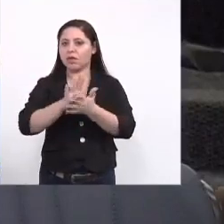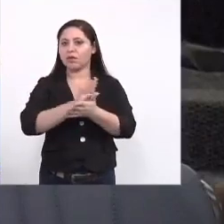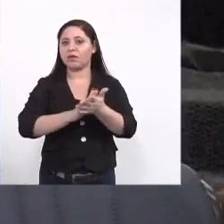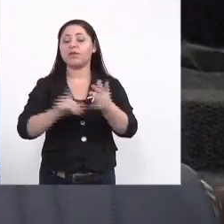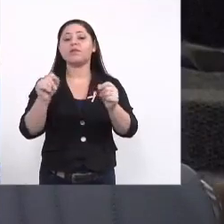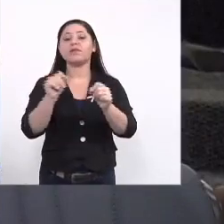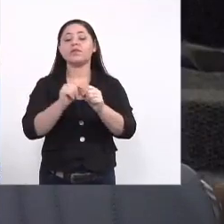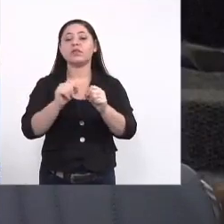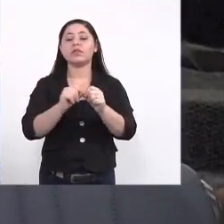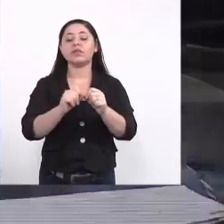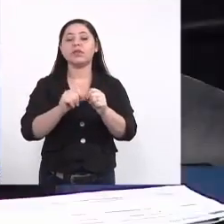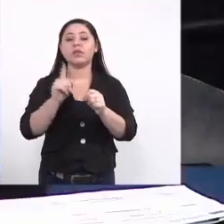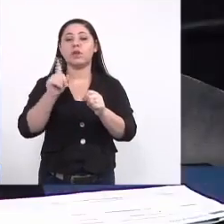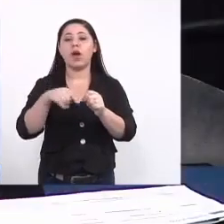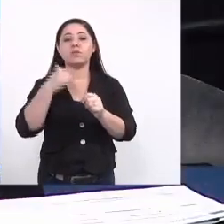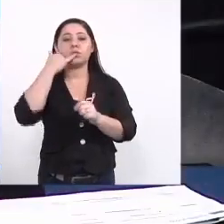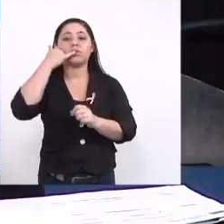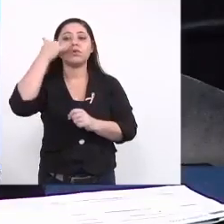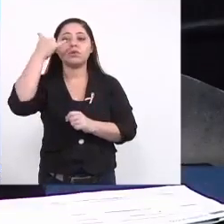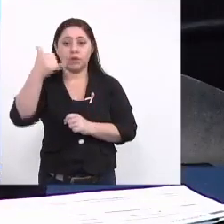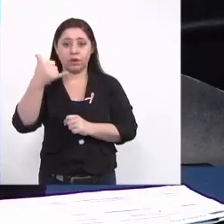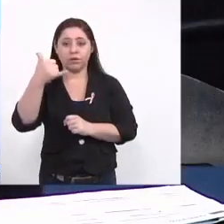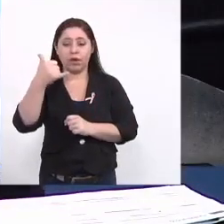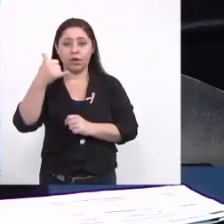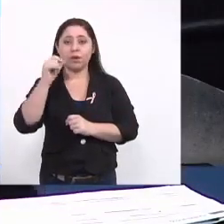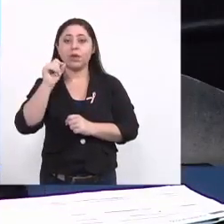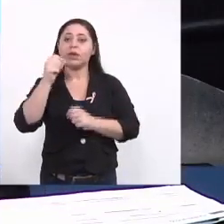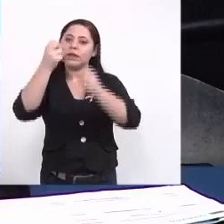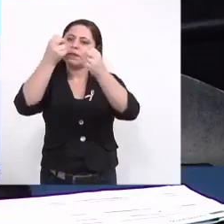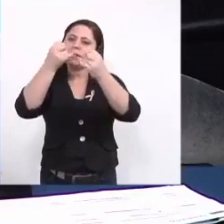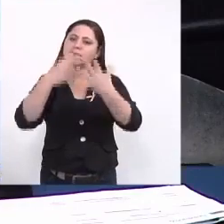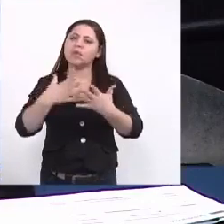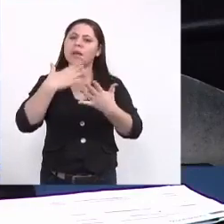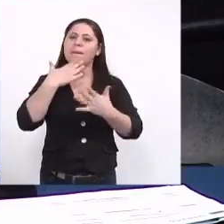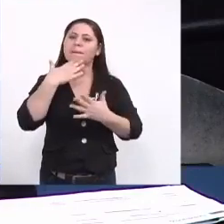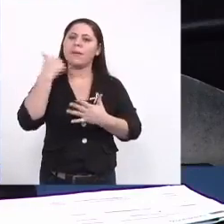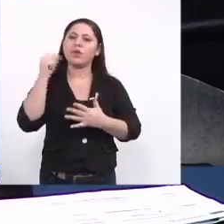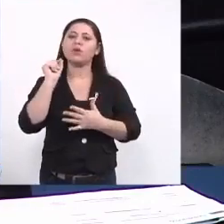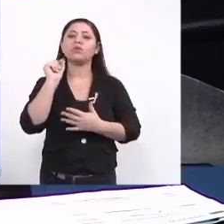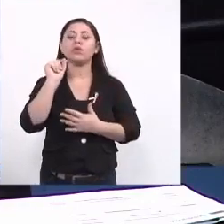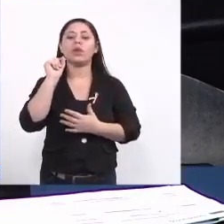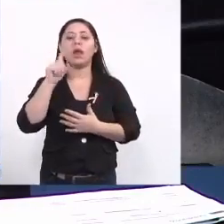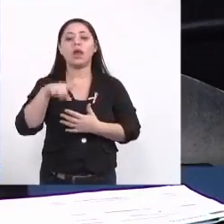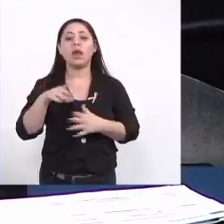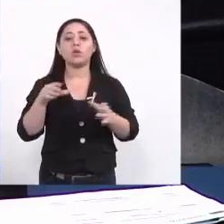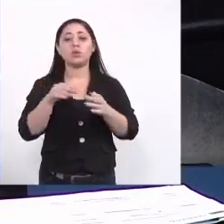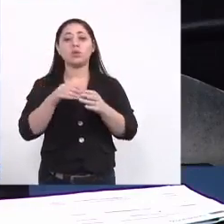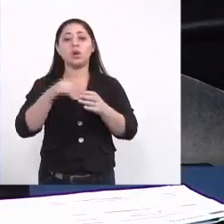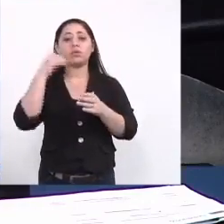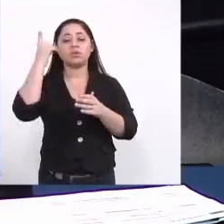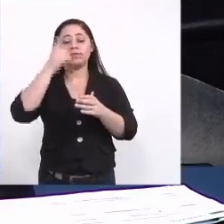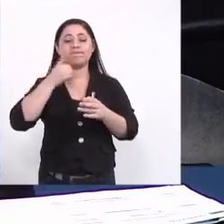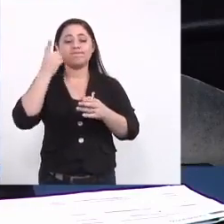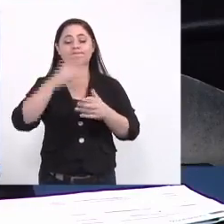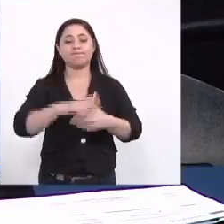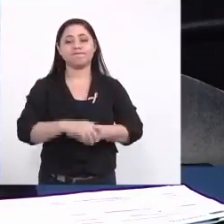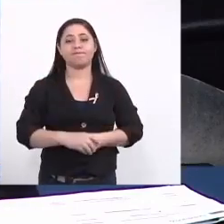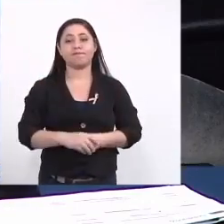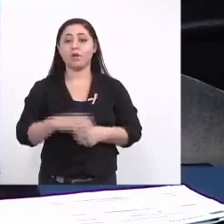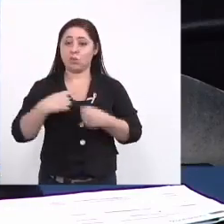por telefone para explicar melhor o que é a frente parlamentar